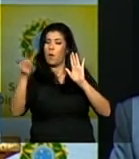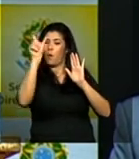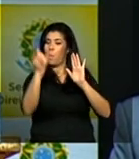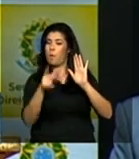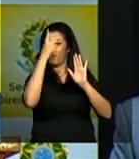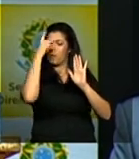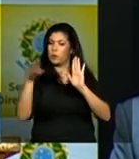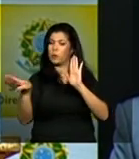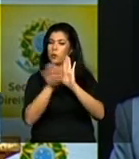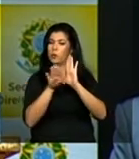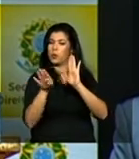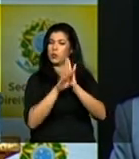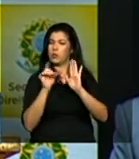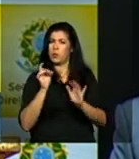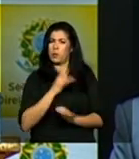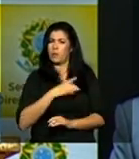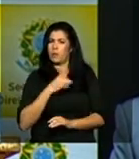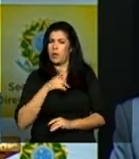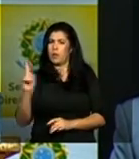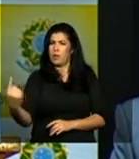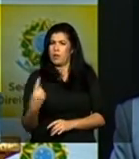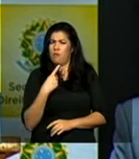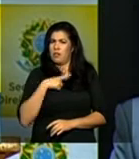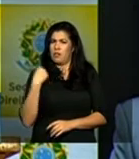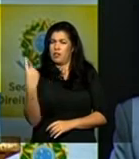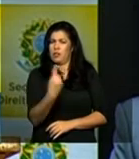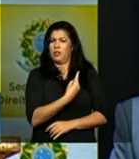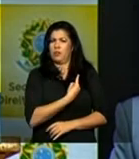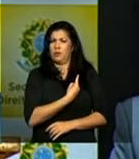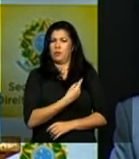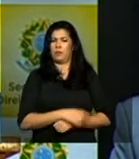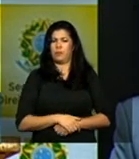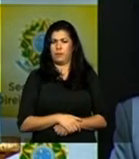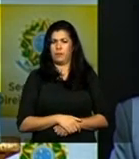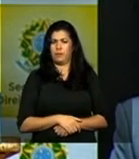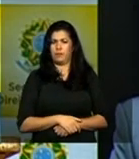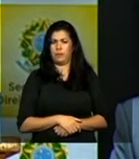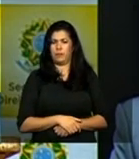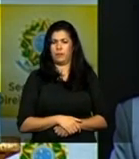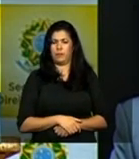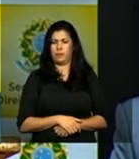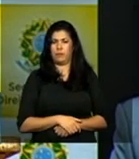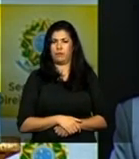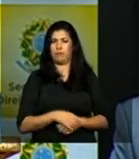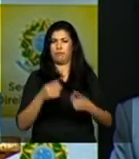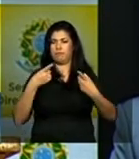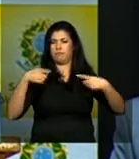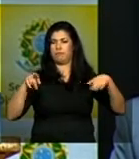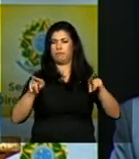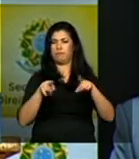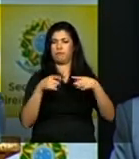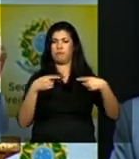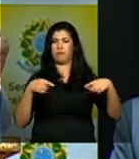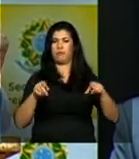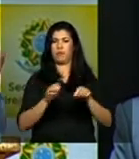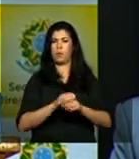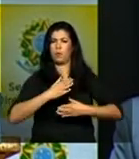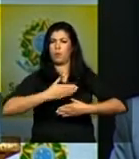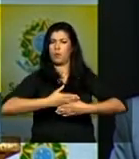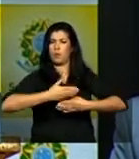chegando que medo você tem de nós o muro caiu olha a